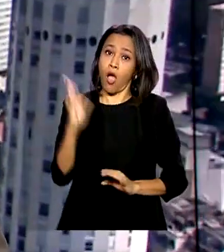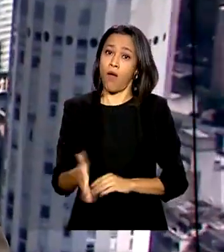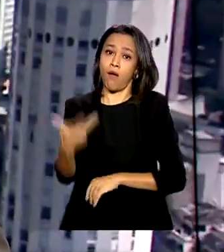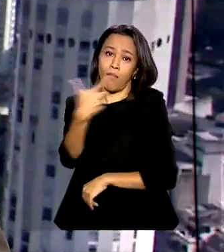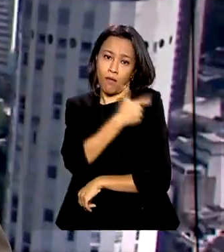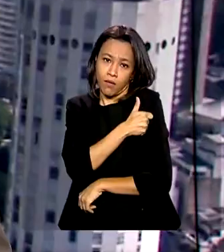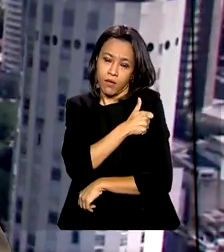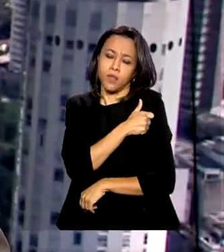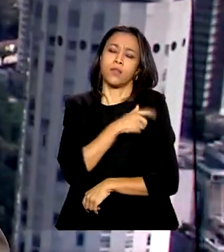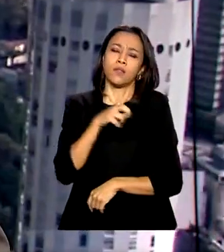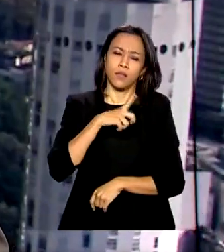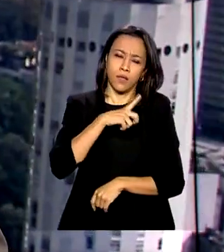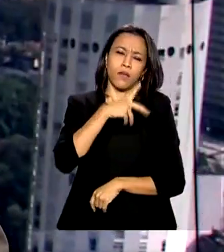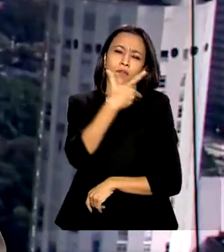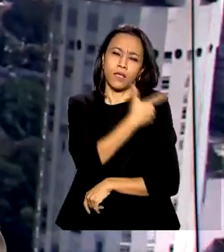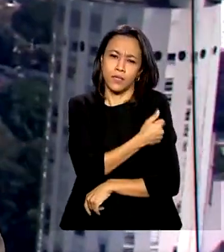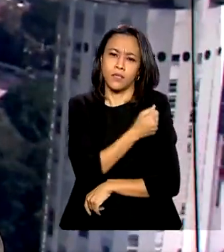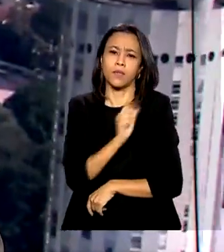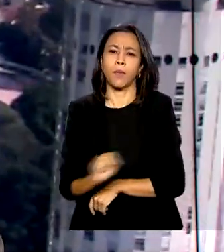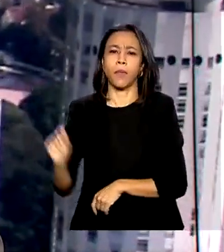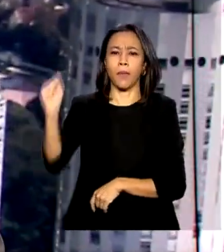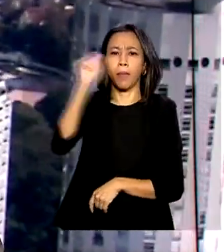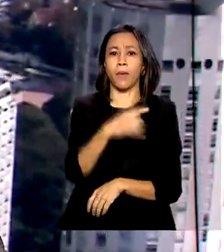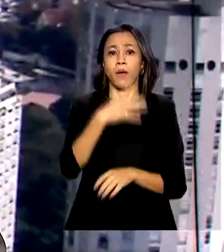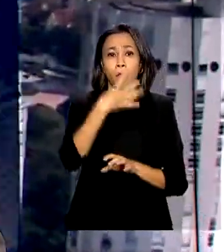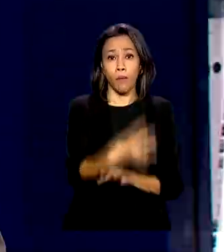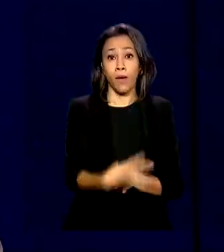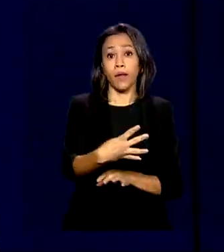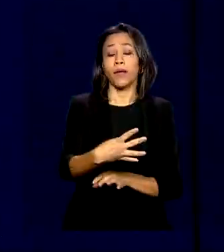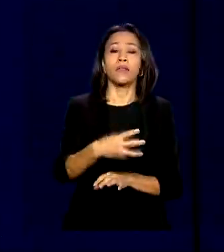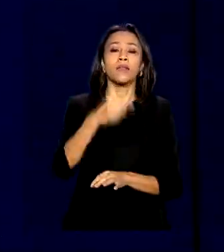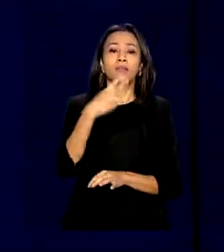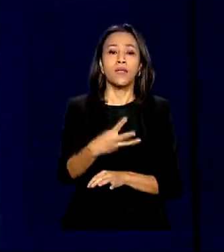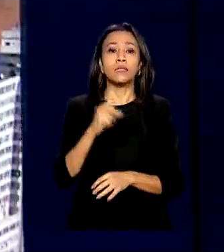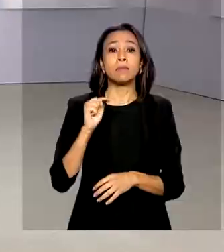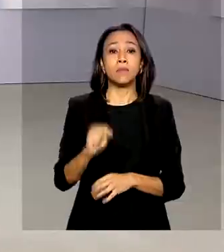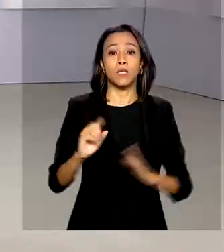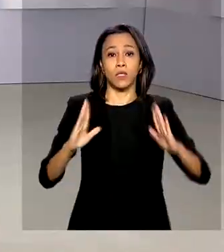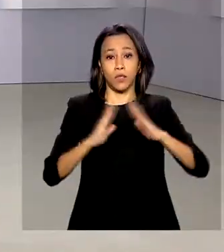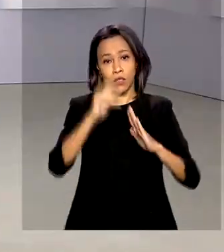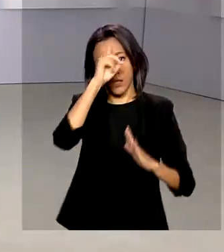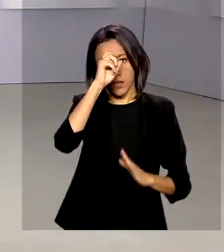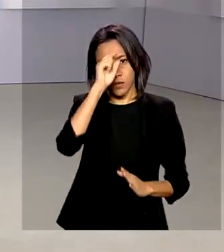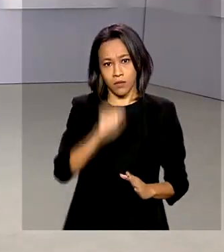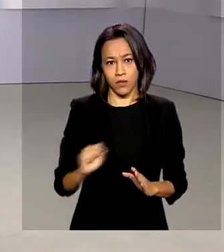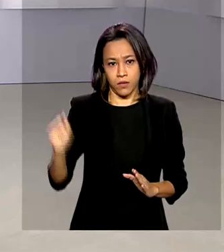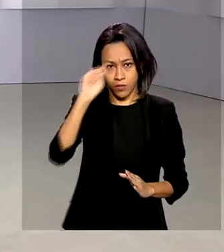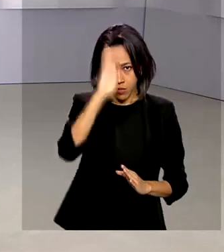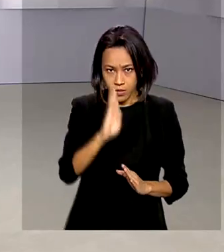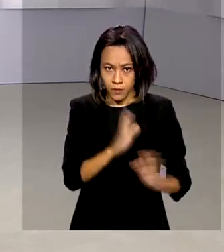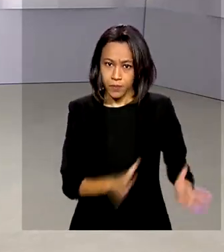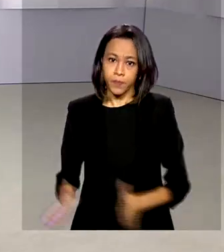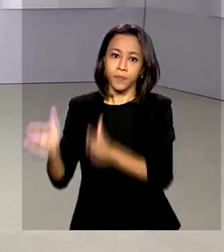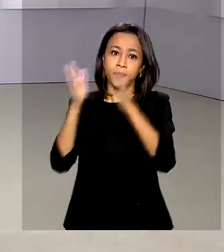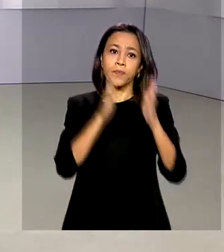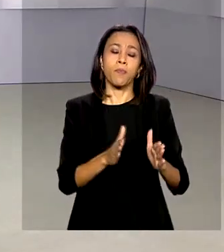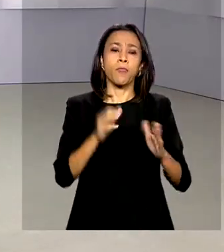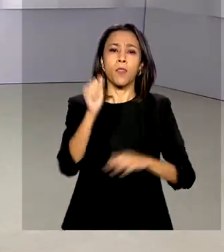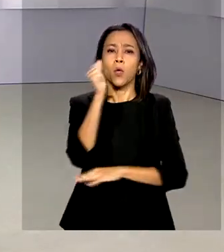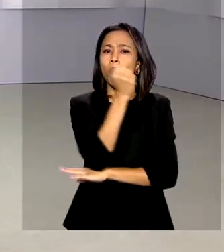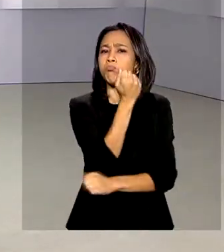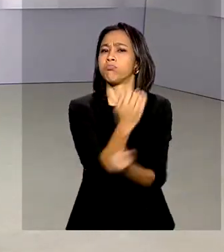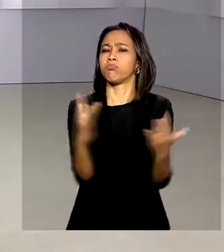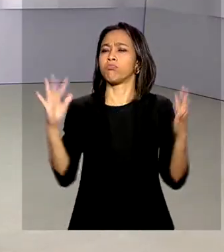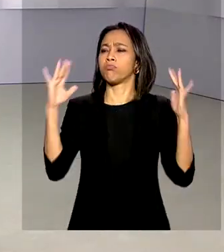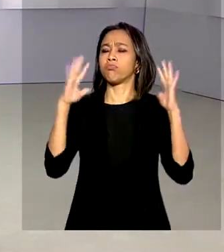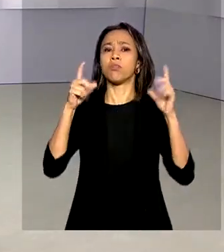doses estão disponíveis em 43 mil postos de todo o país. O Parque Nacional da Tijuca, no Rio de